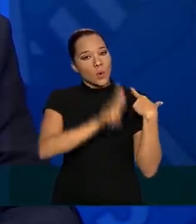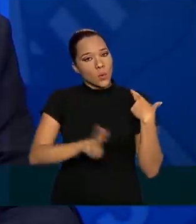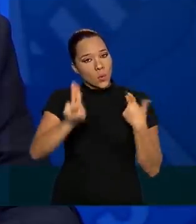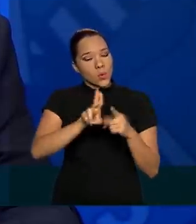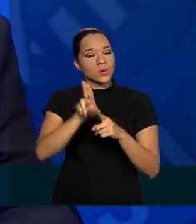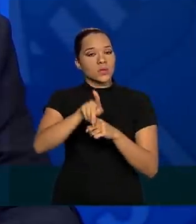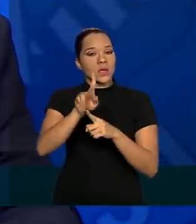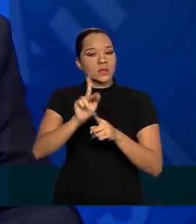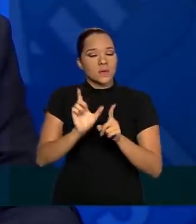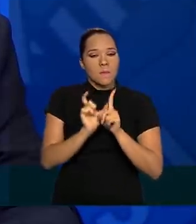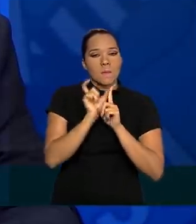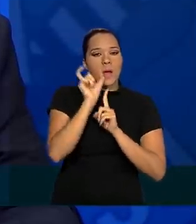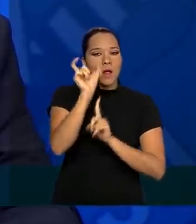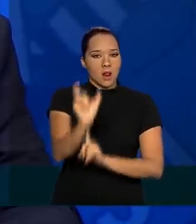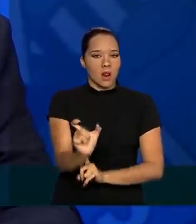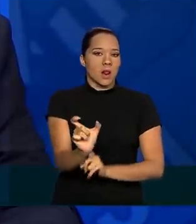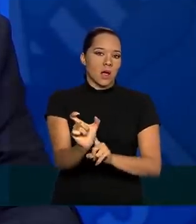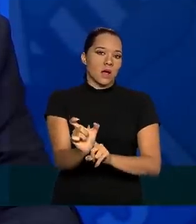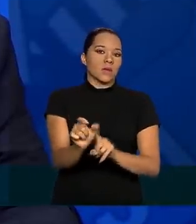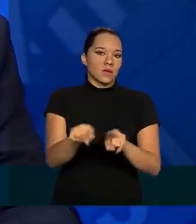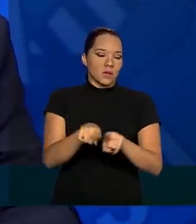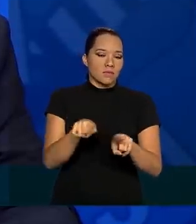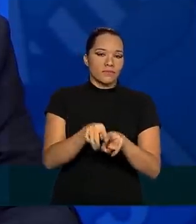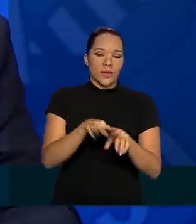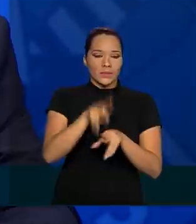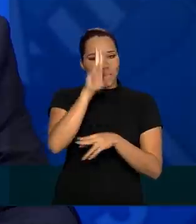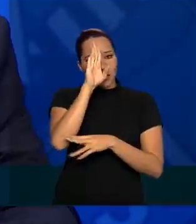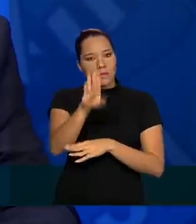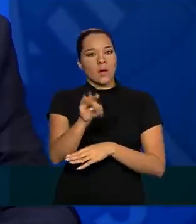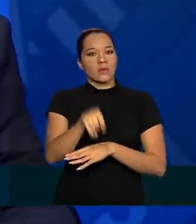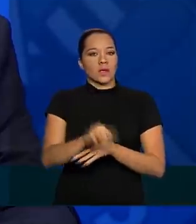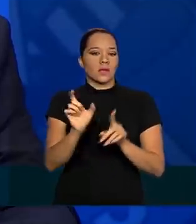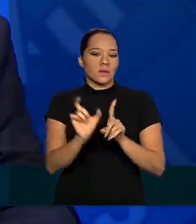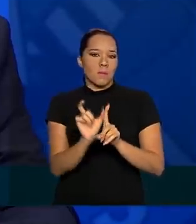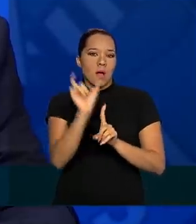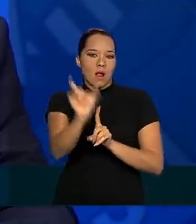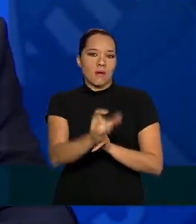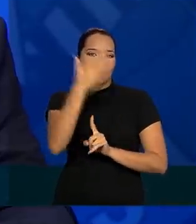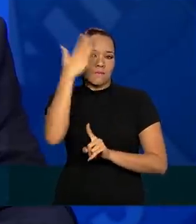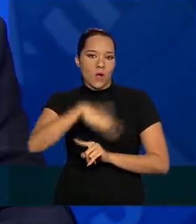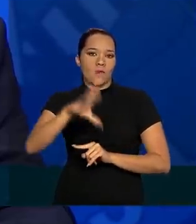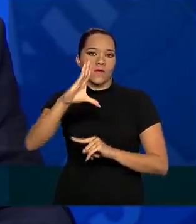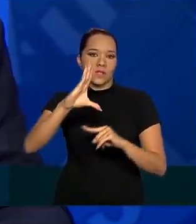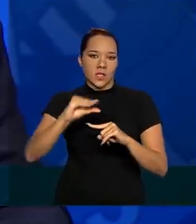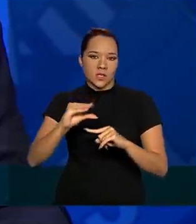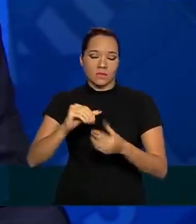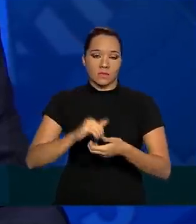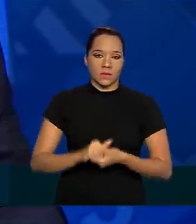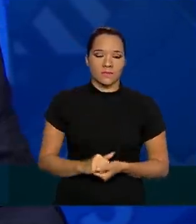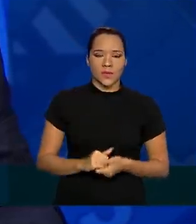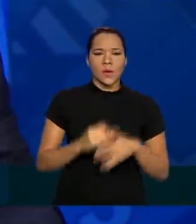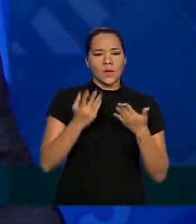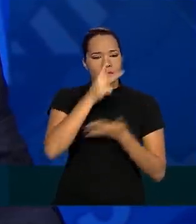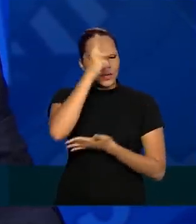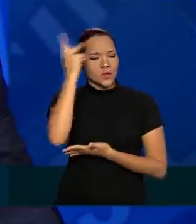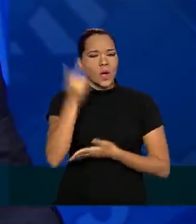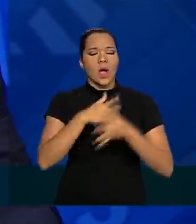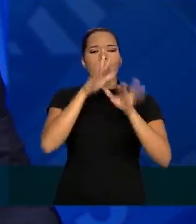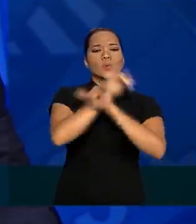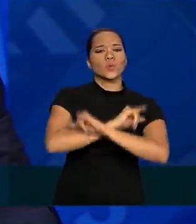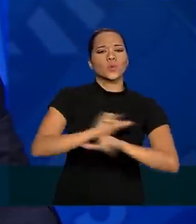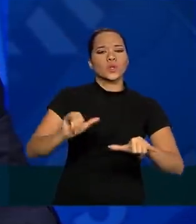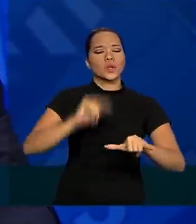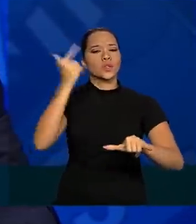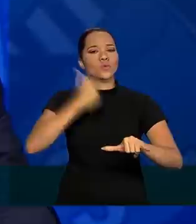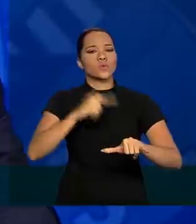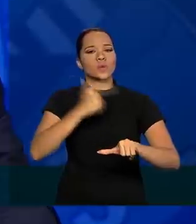expressões e da expressão em especial aqui evidência científica. Quando alguém anuncia que não há